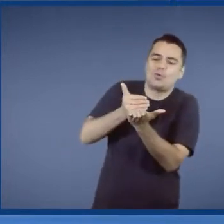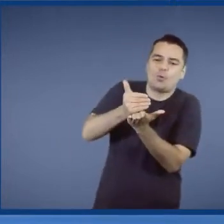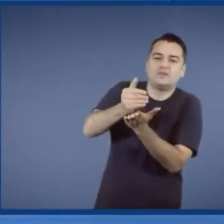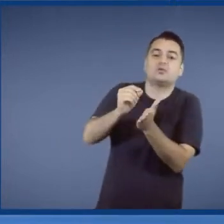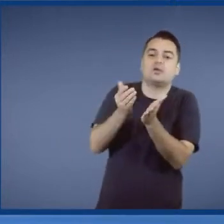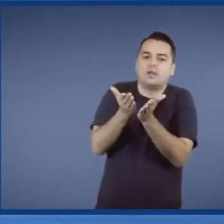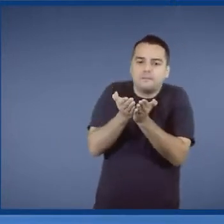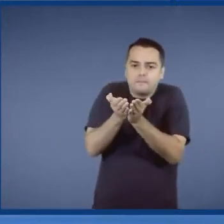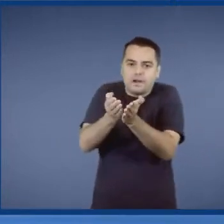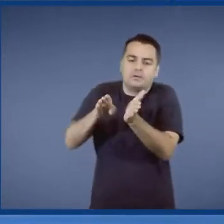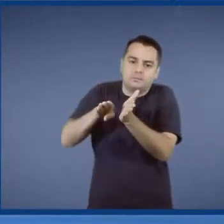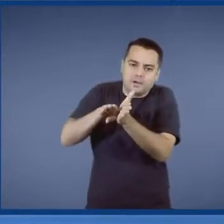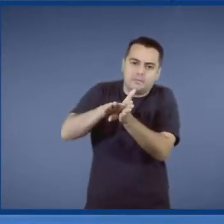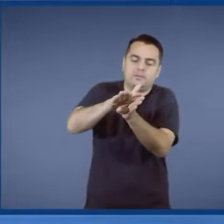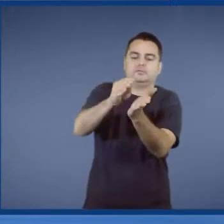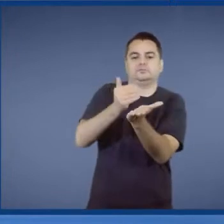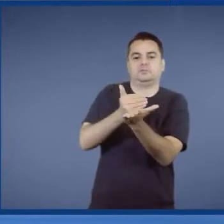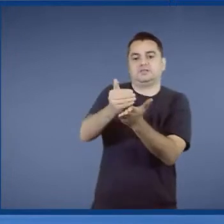portuais.